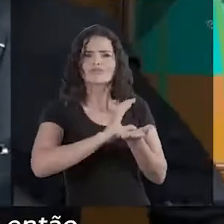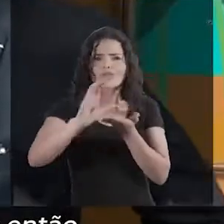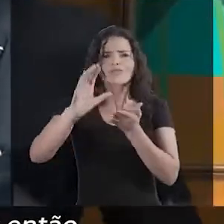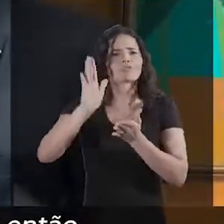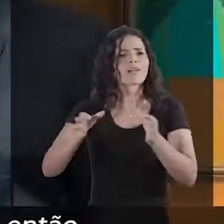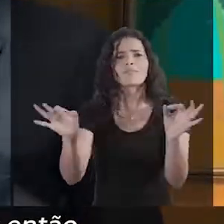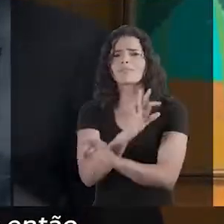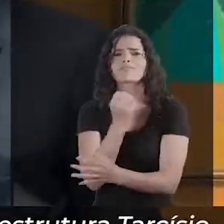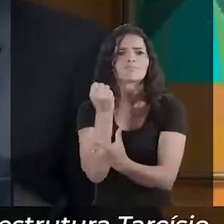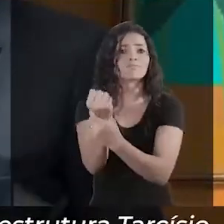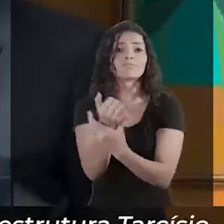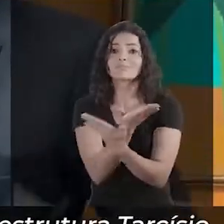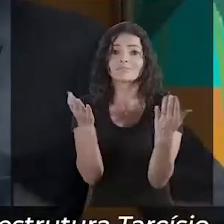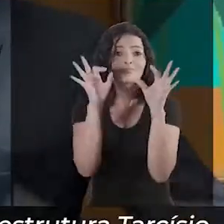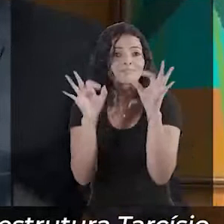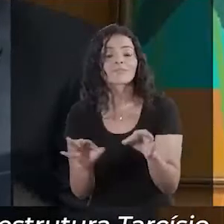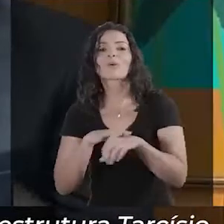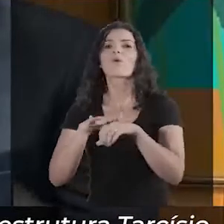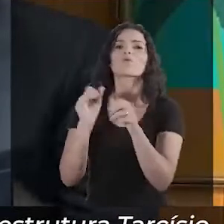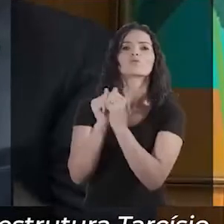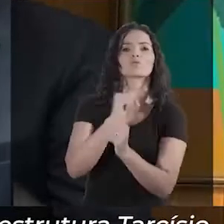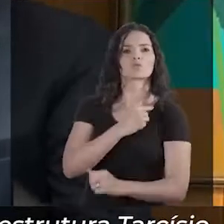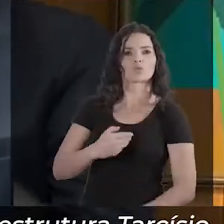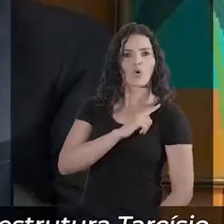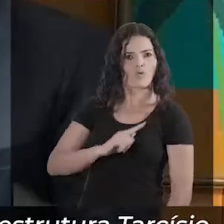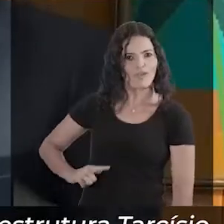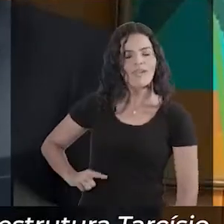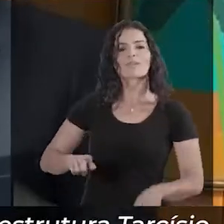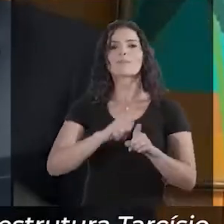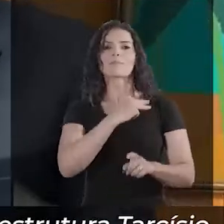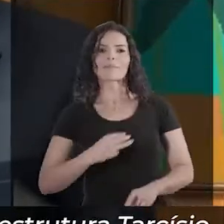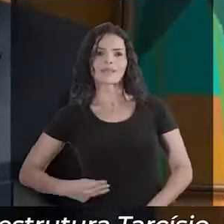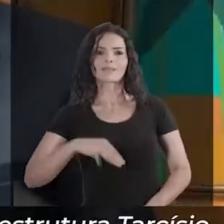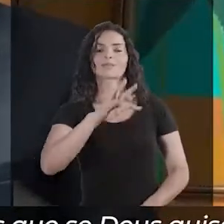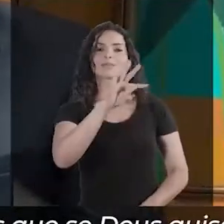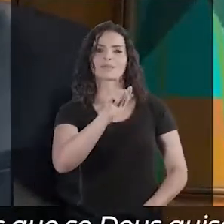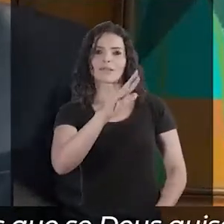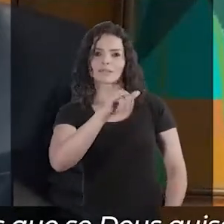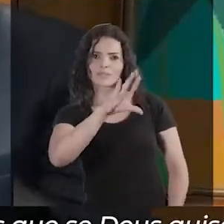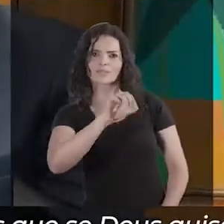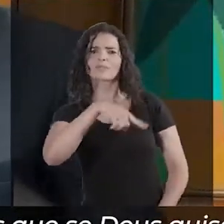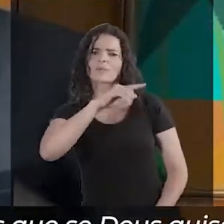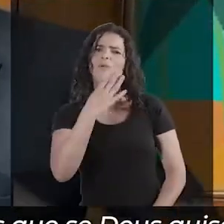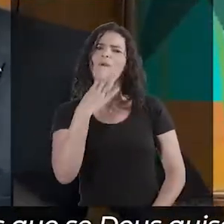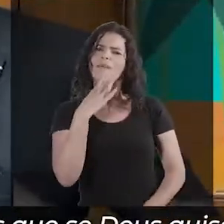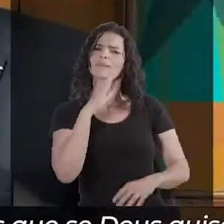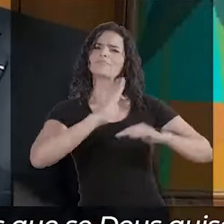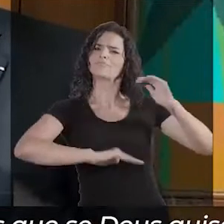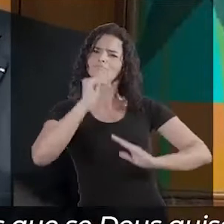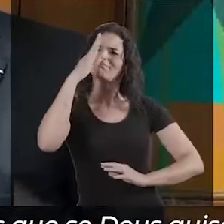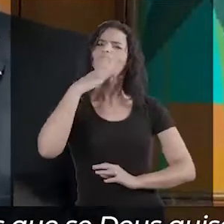recurso está garantido, então, já acertado com o governo, com o ministro da infraestrutura, do Carcijo, que o mundo conhece o seu potencial.